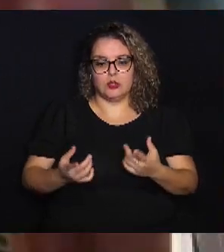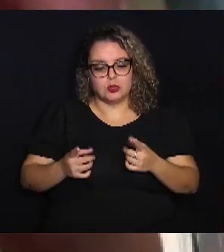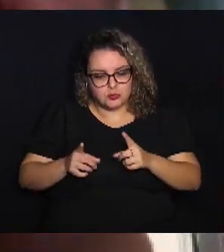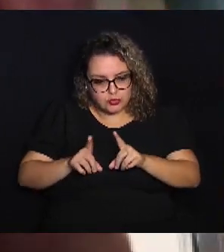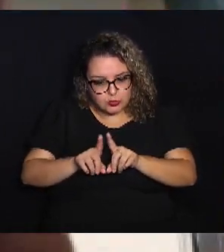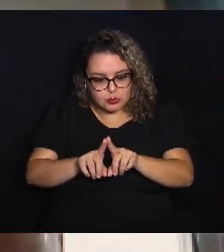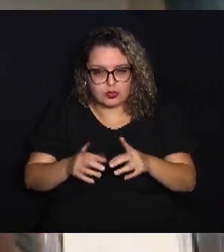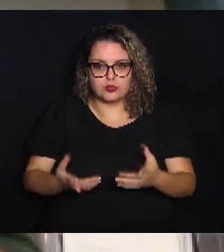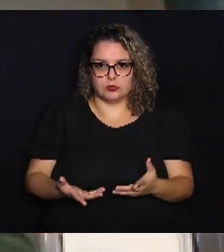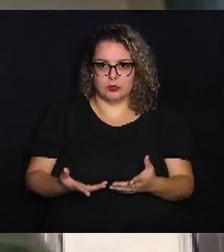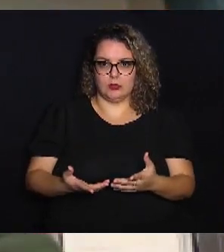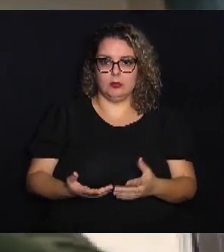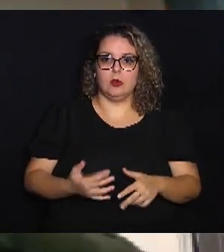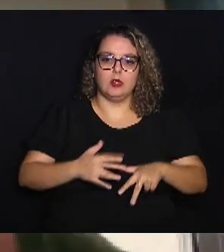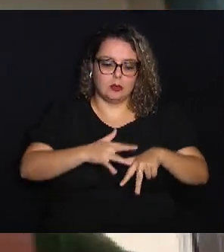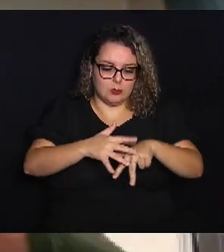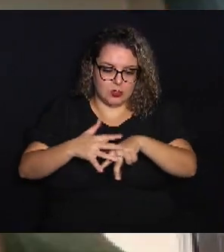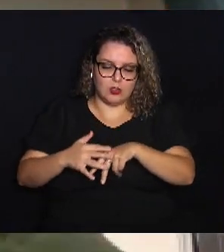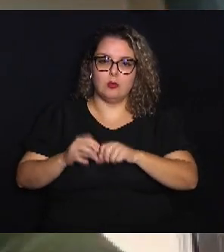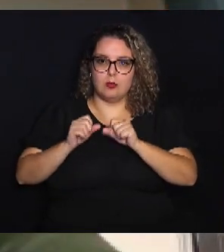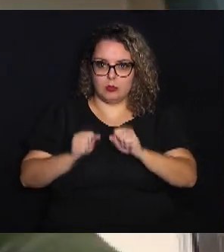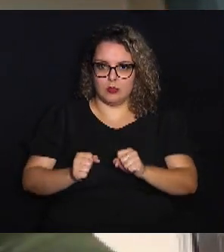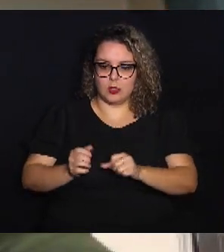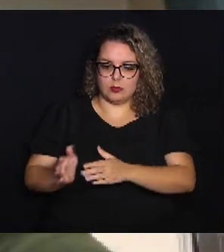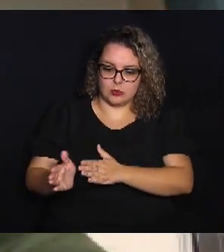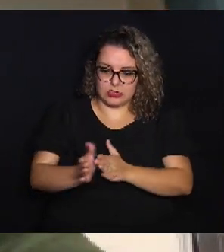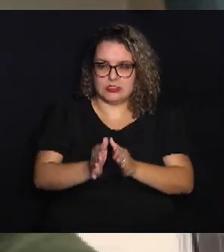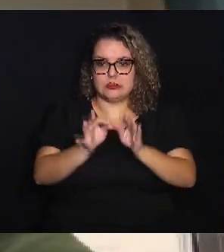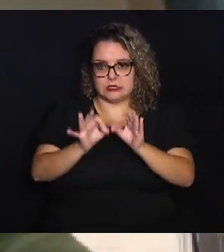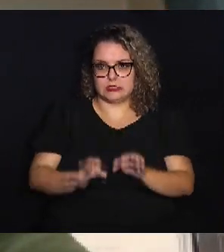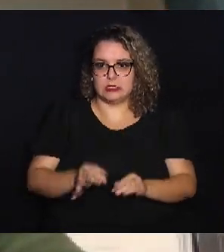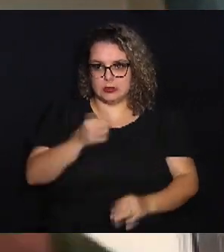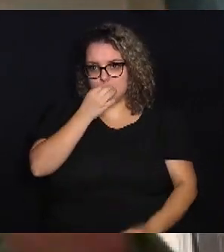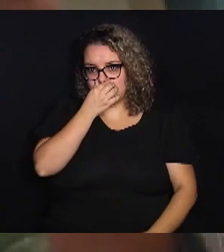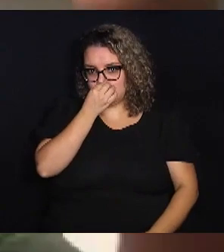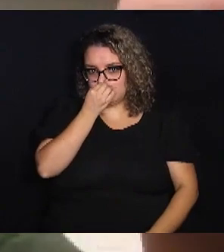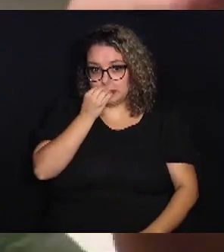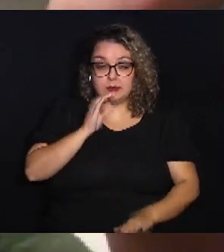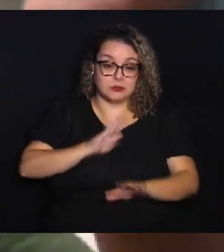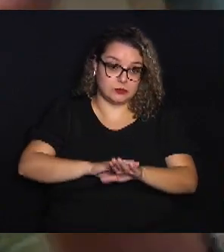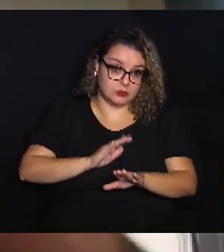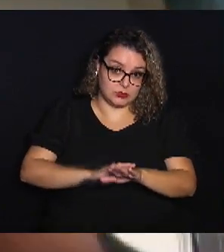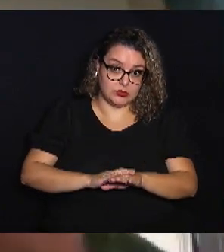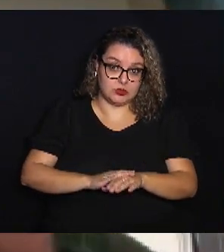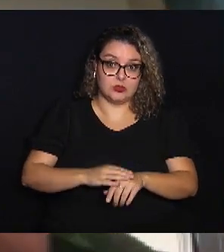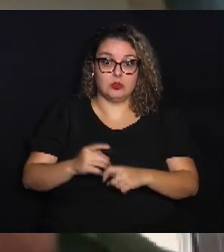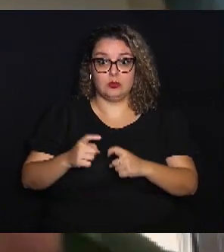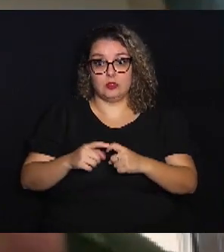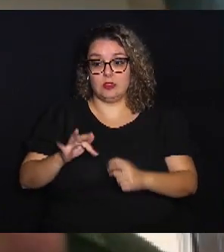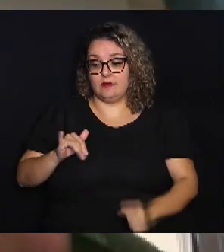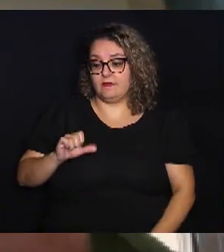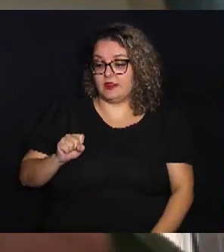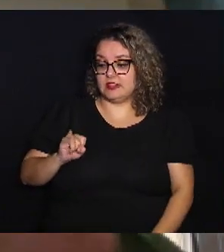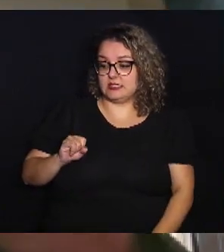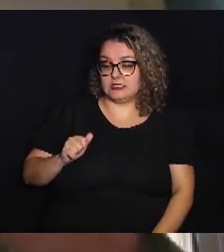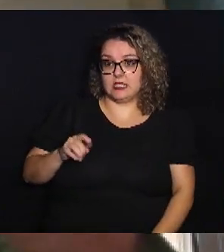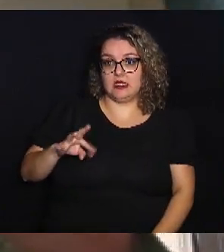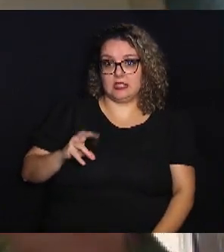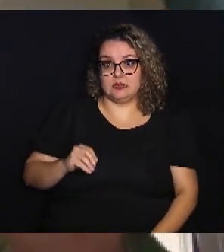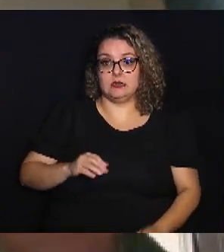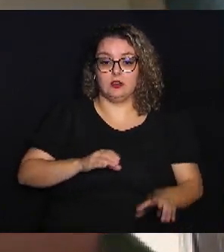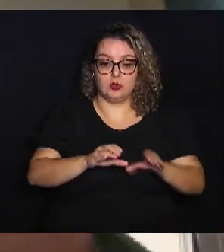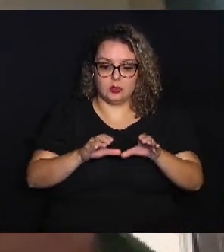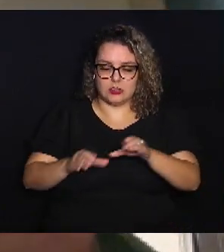sinergicamente, para que o paciente vá na direção certa. E uma das funções do médico fisiatra é justamente